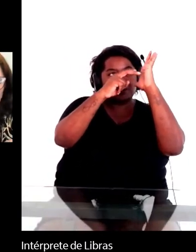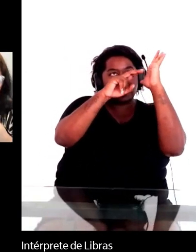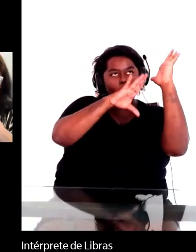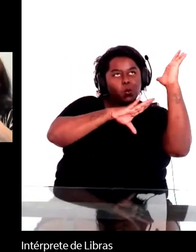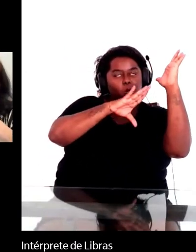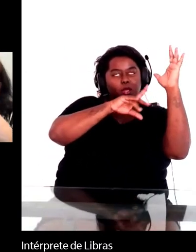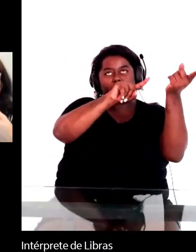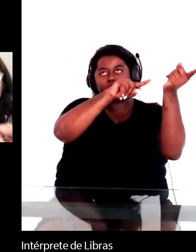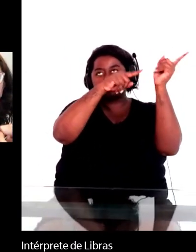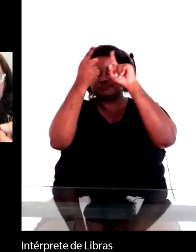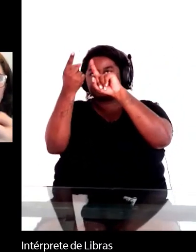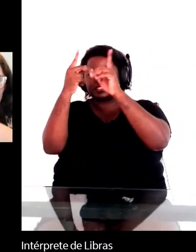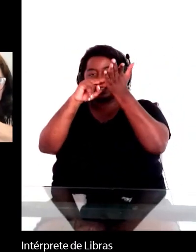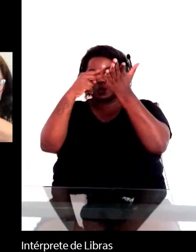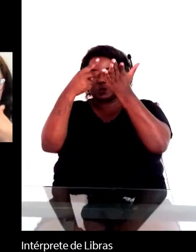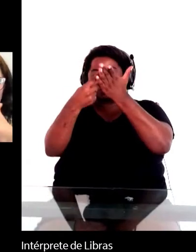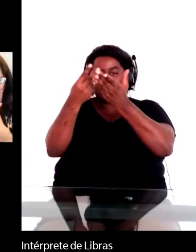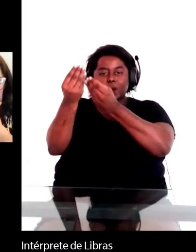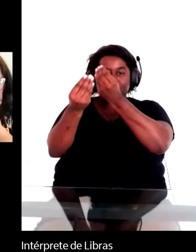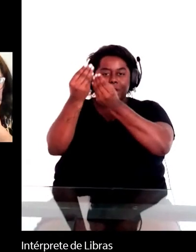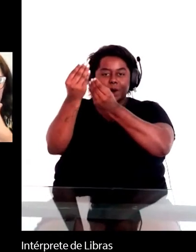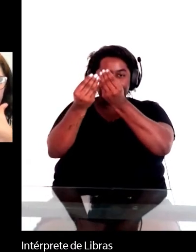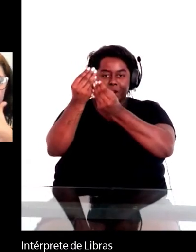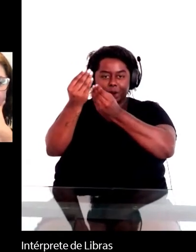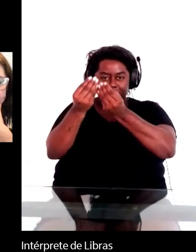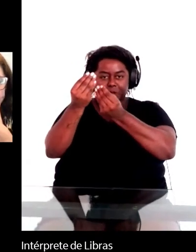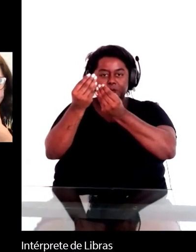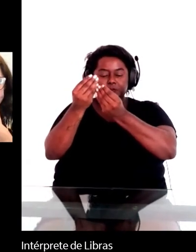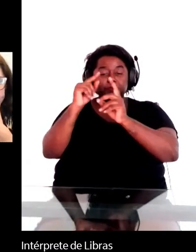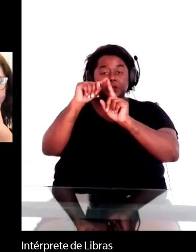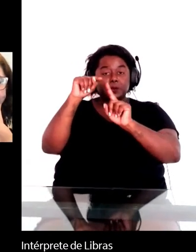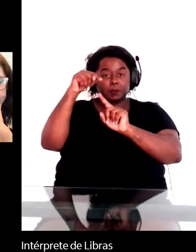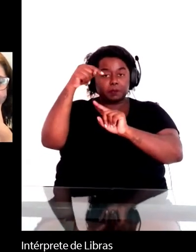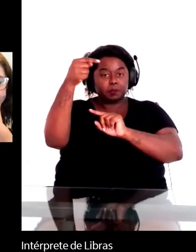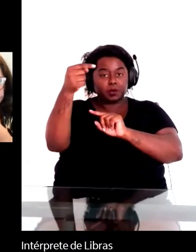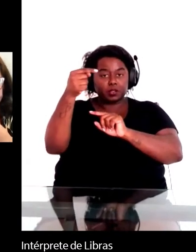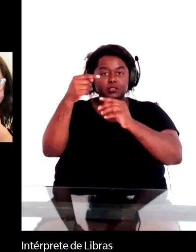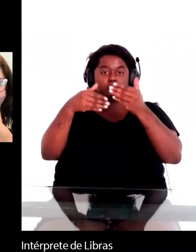tradução direta. No próximo slide, eu